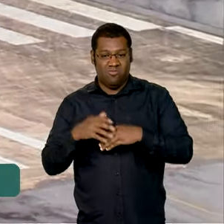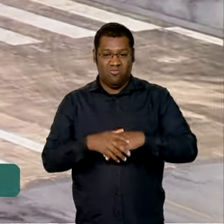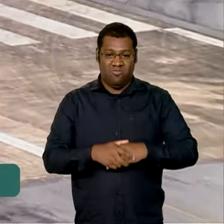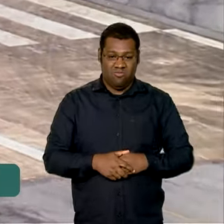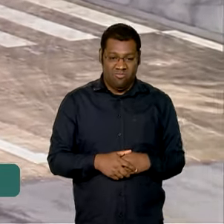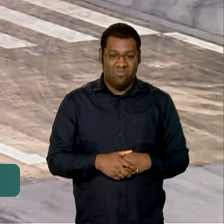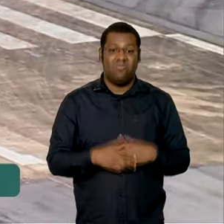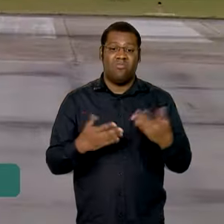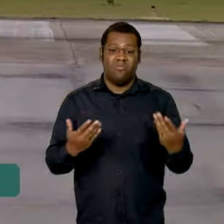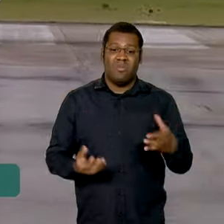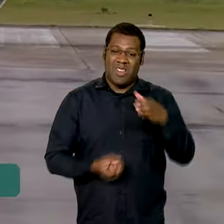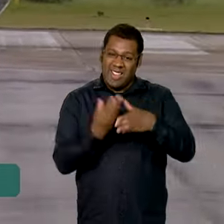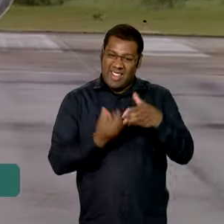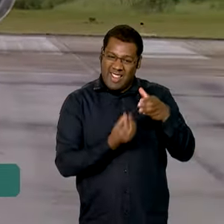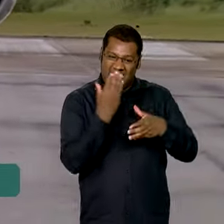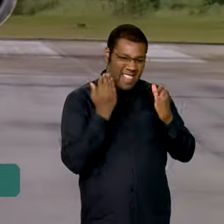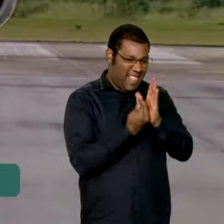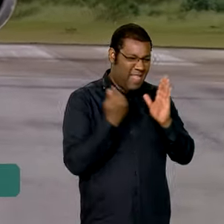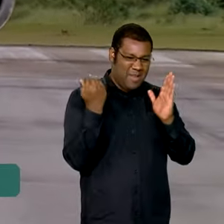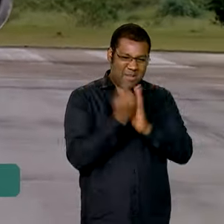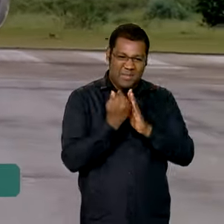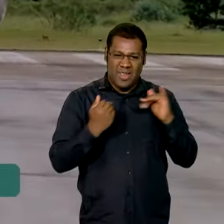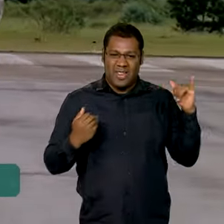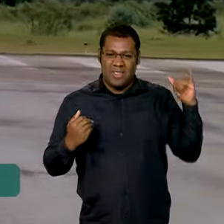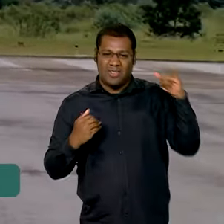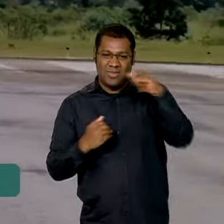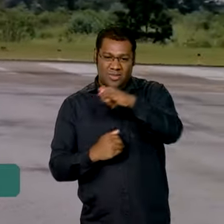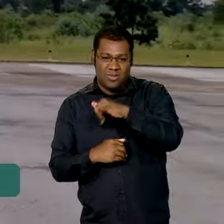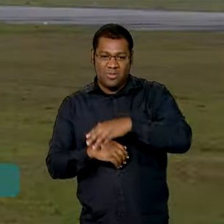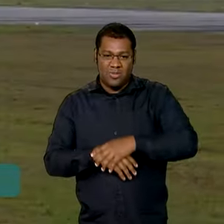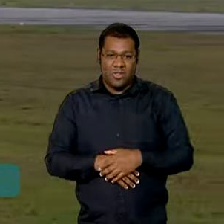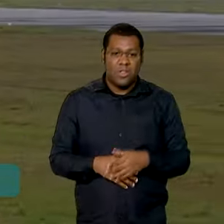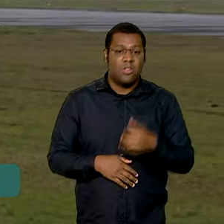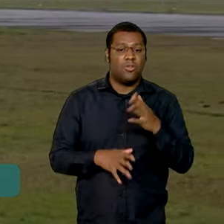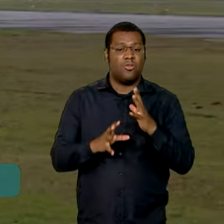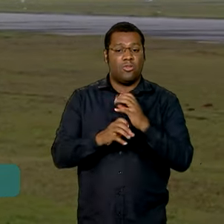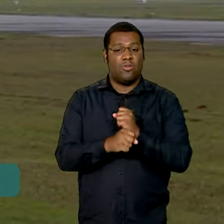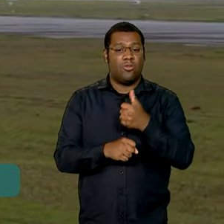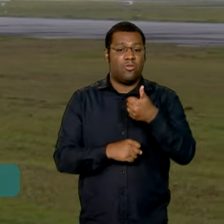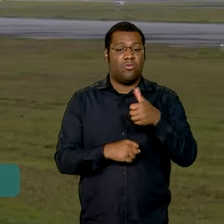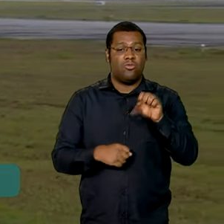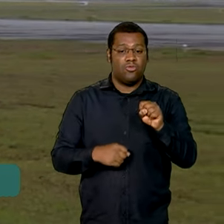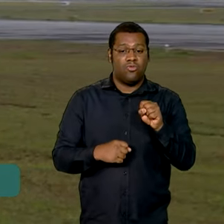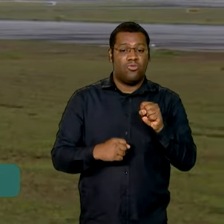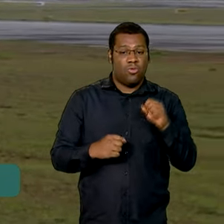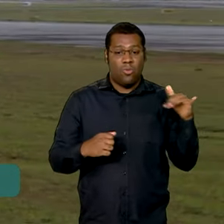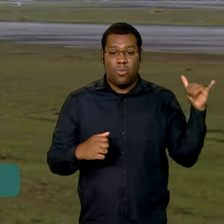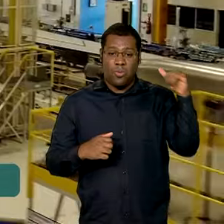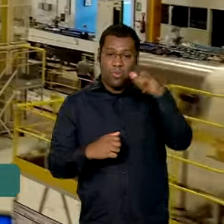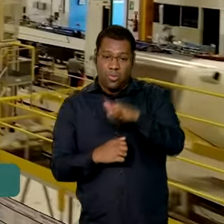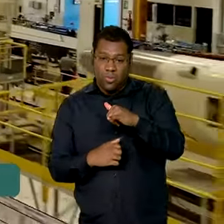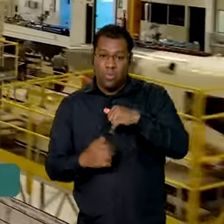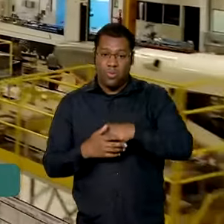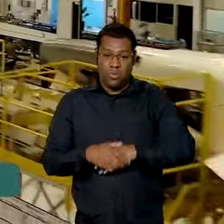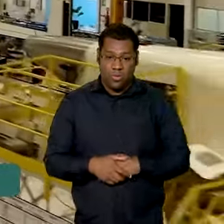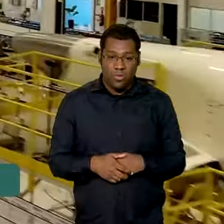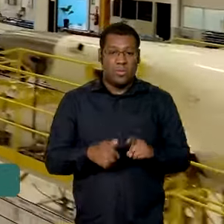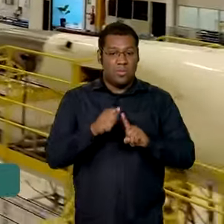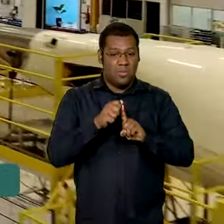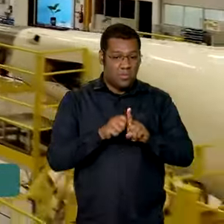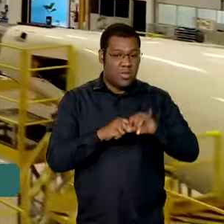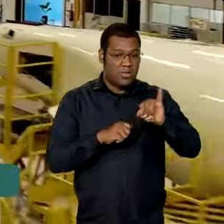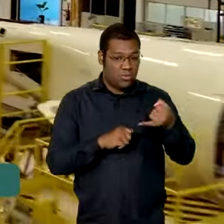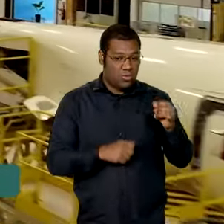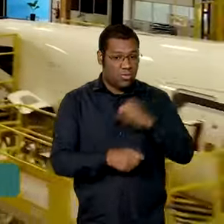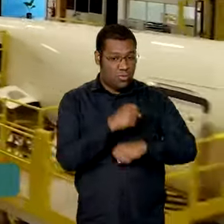entregas, saltando de 8 para 18 jatos durante o início de 2024. Esse número